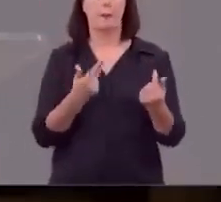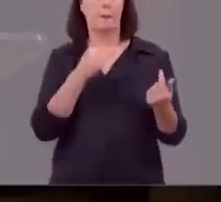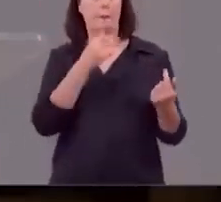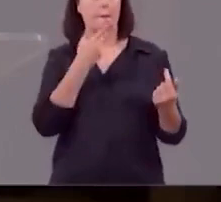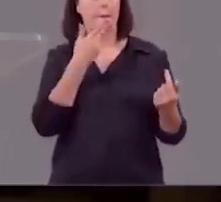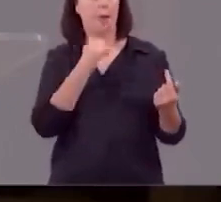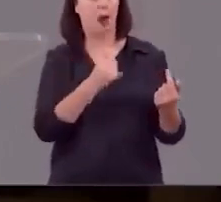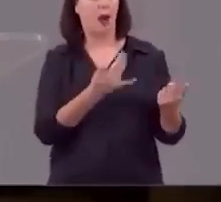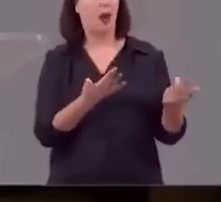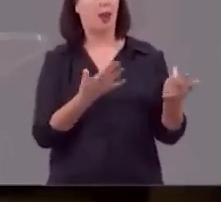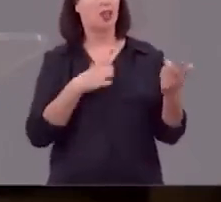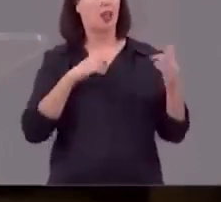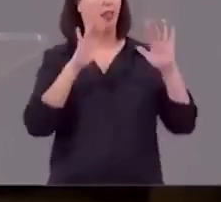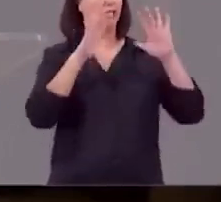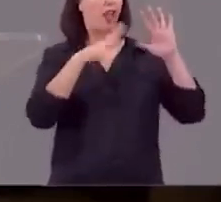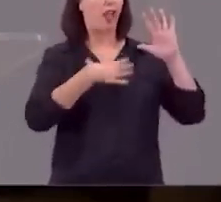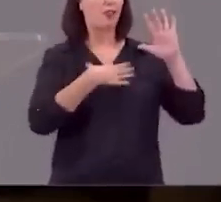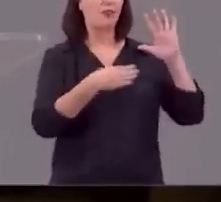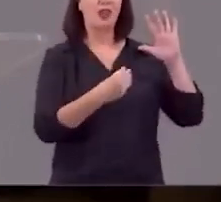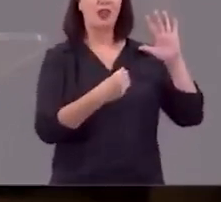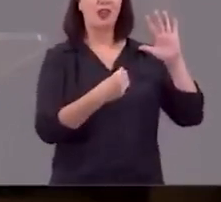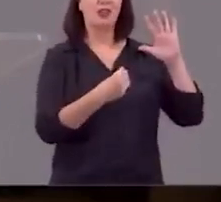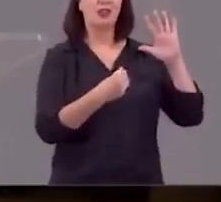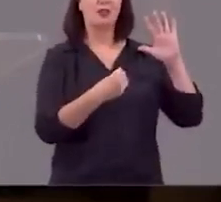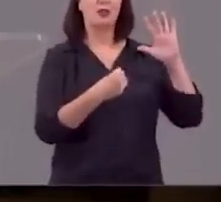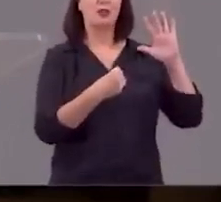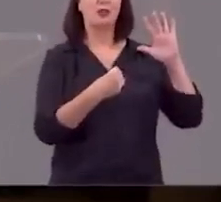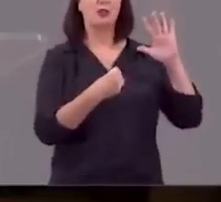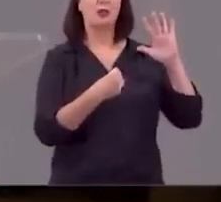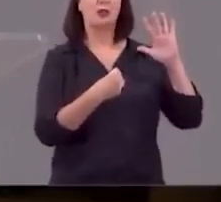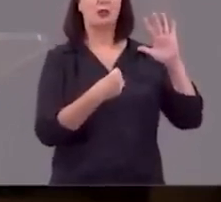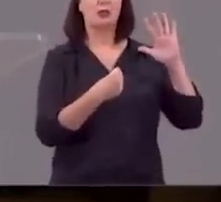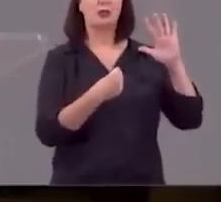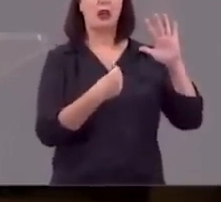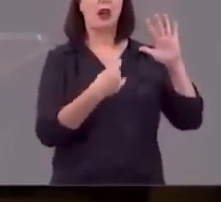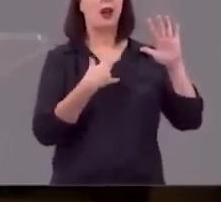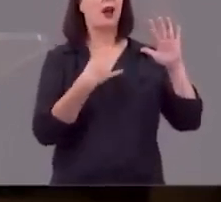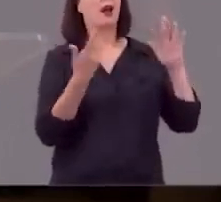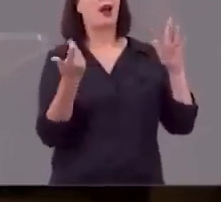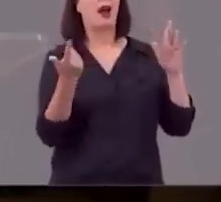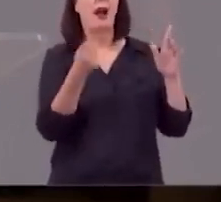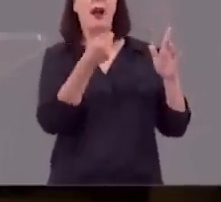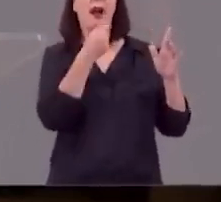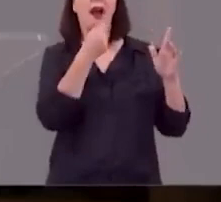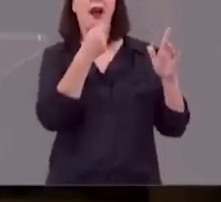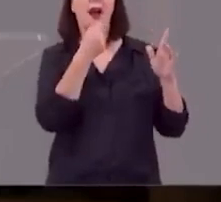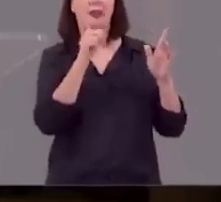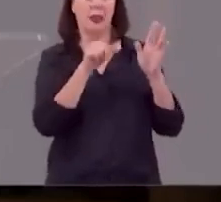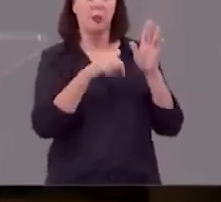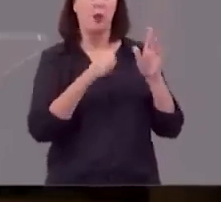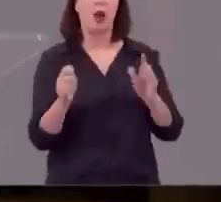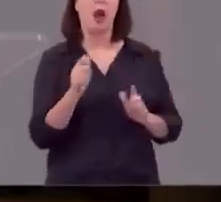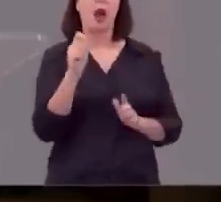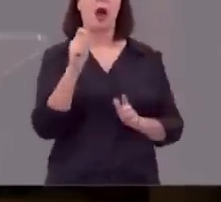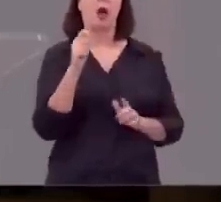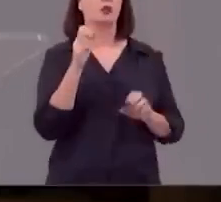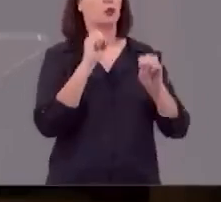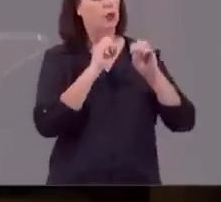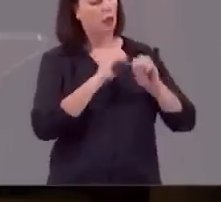exemplar e tendo dez filhos a quem ele ainda depois de adultos